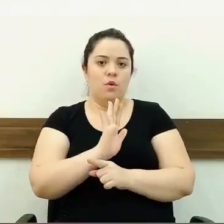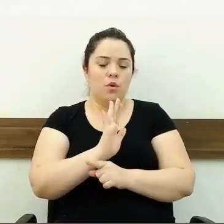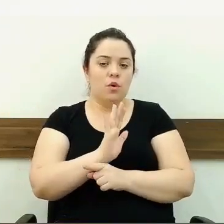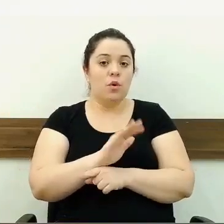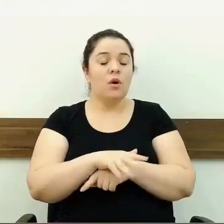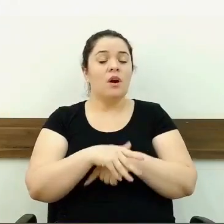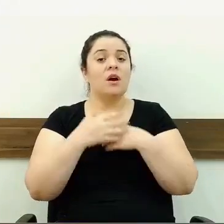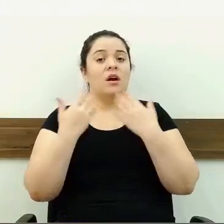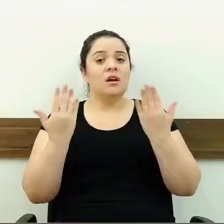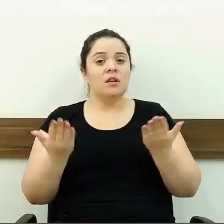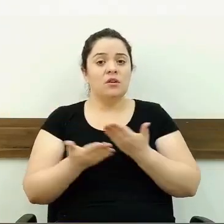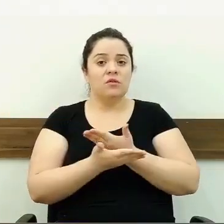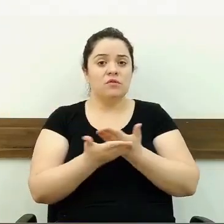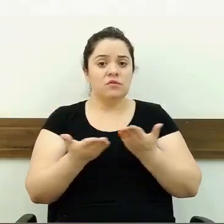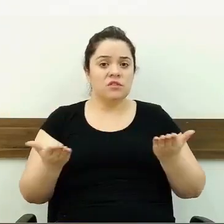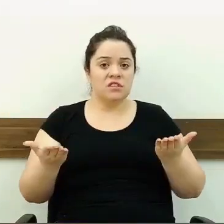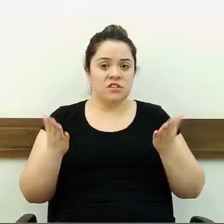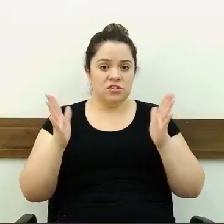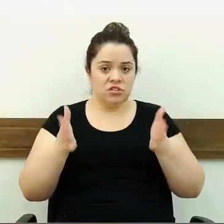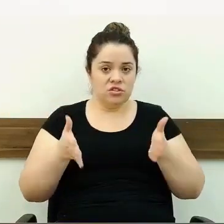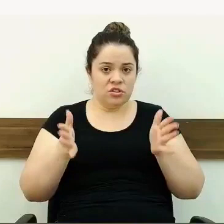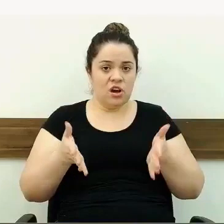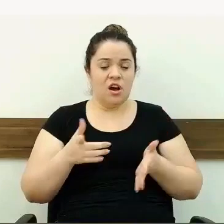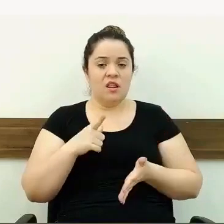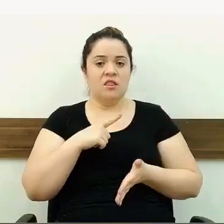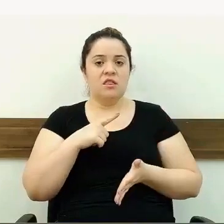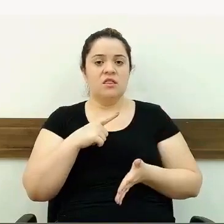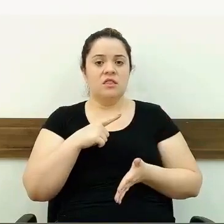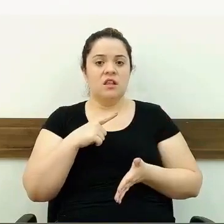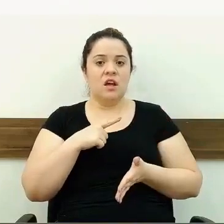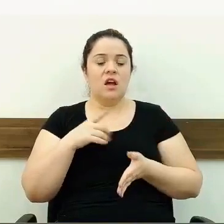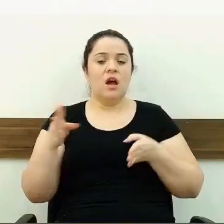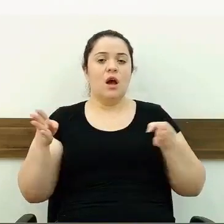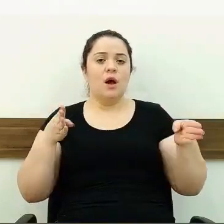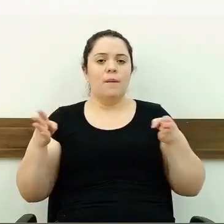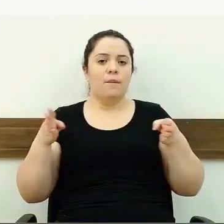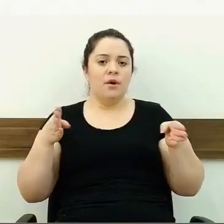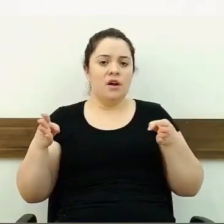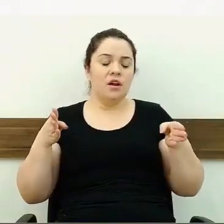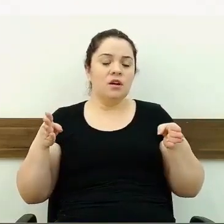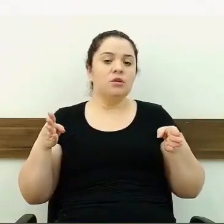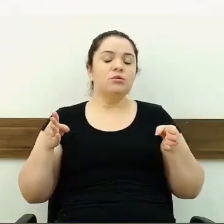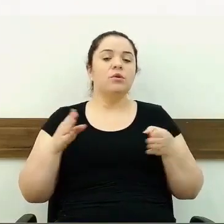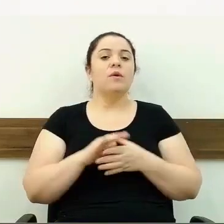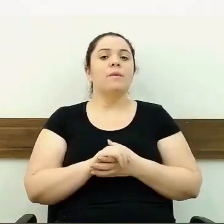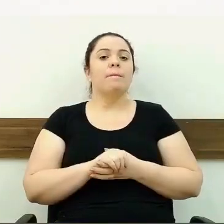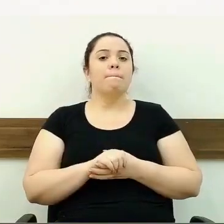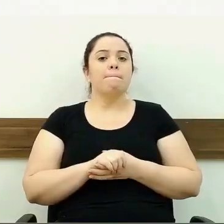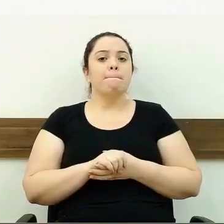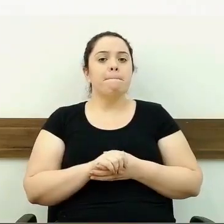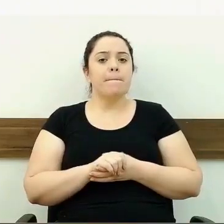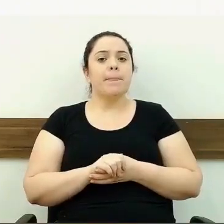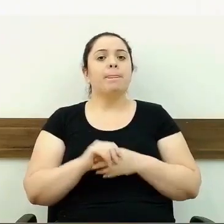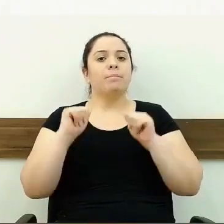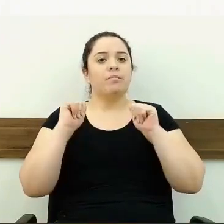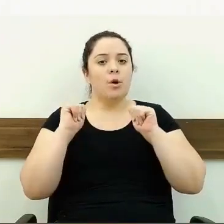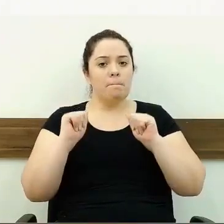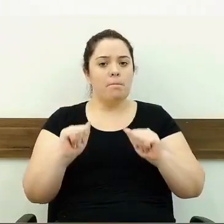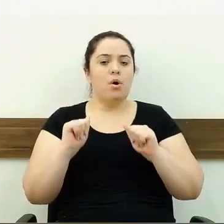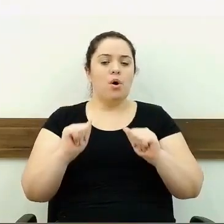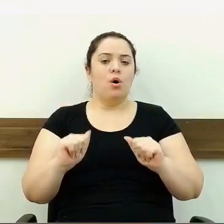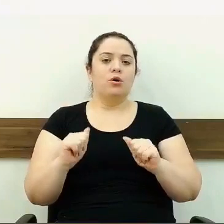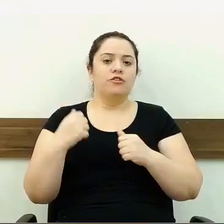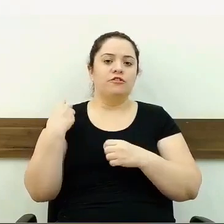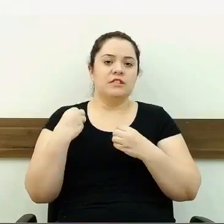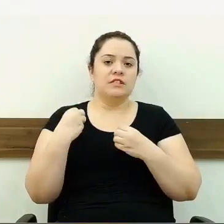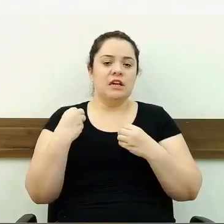Então, vocês que já estamos entrando no período de Imposto de Renda, você pode fazer doação da parte do